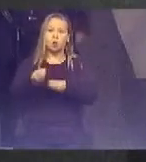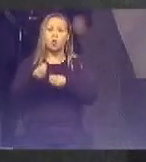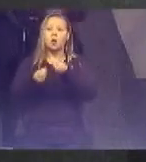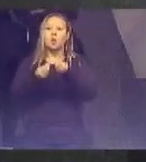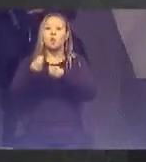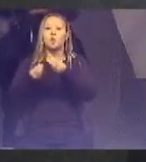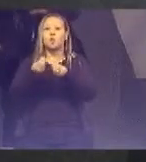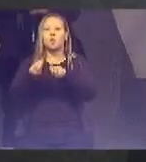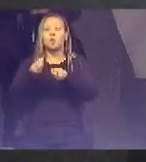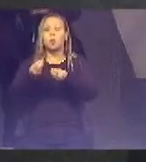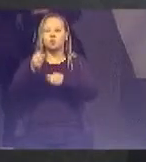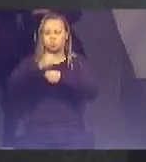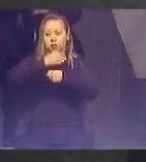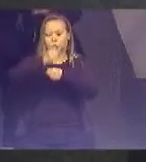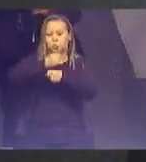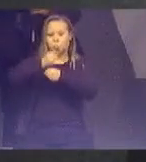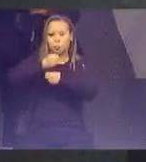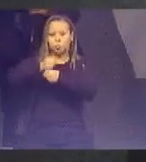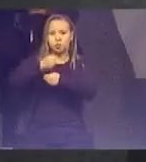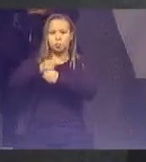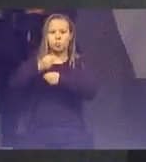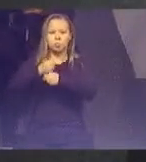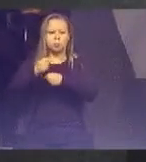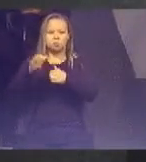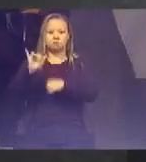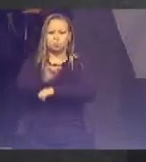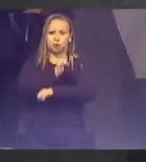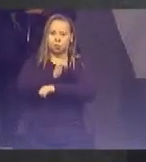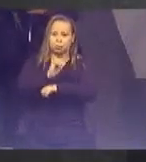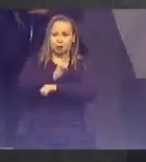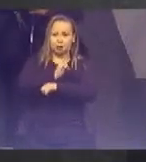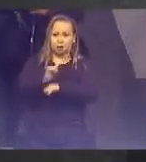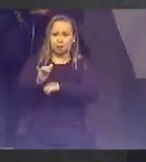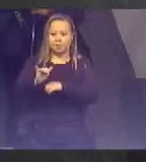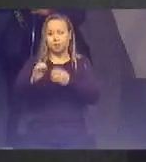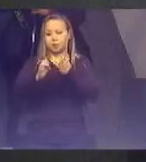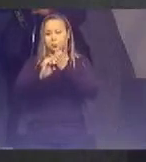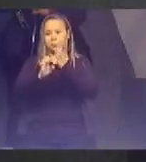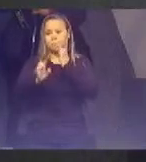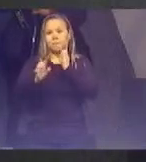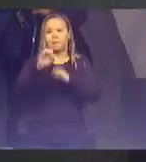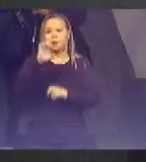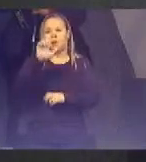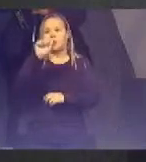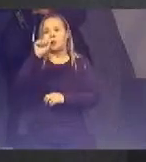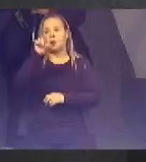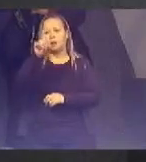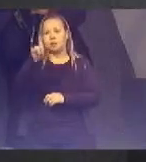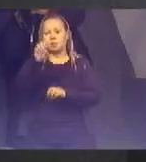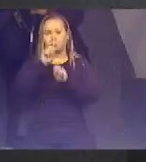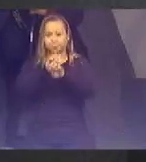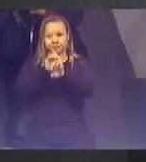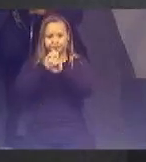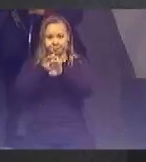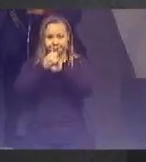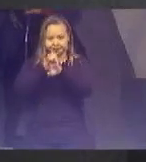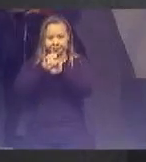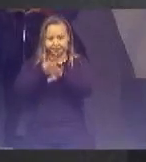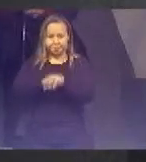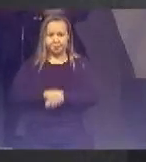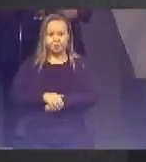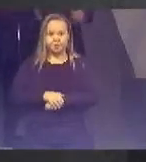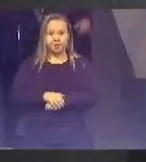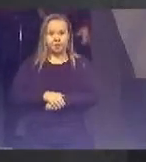logísticos sustentáveis na modalidade de educação à distância que estará disponível gratuitamente para todos os setores